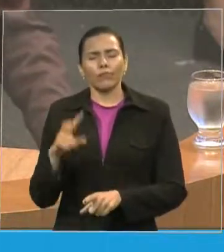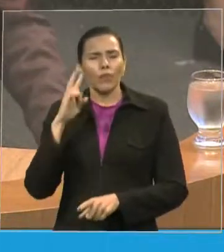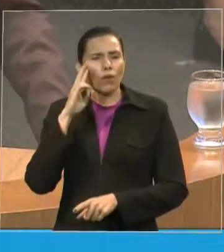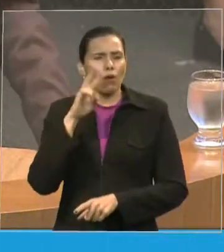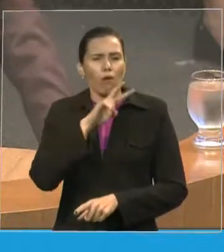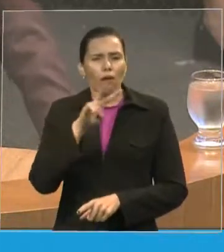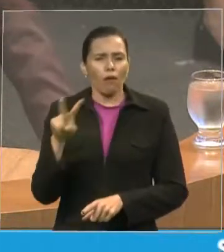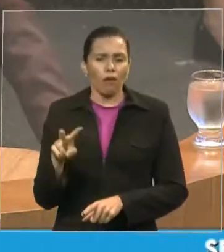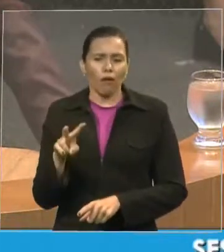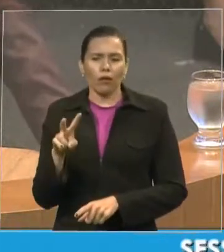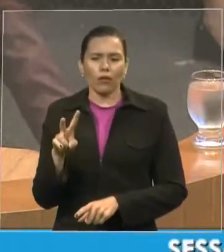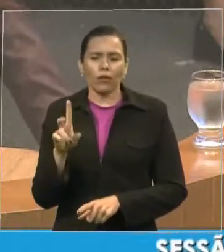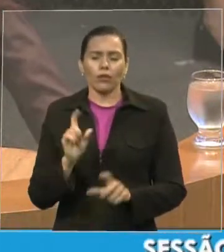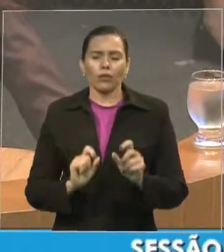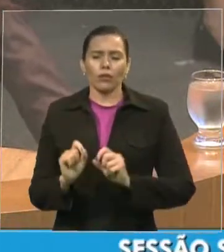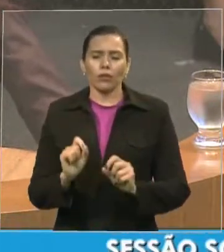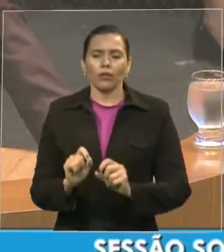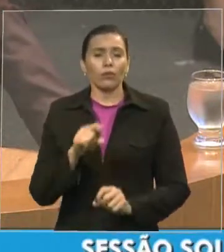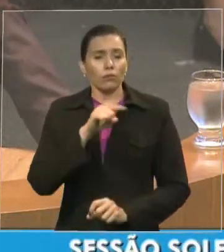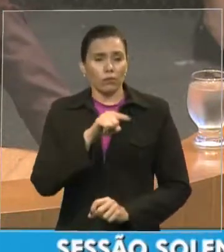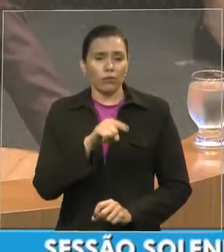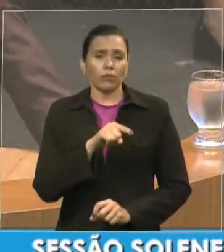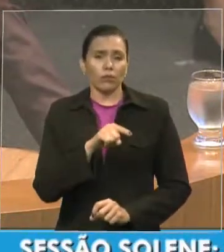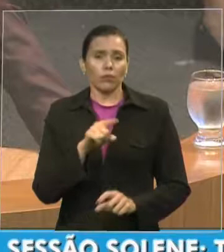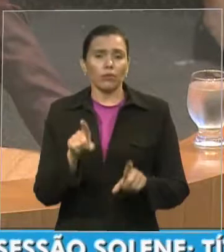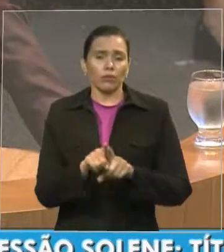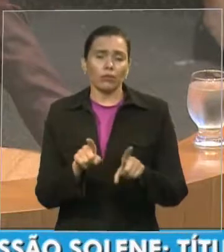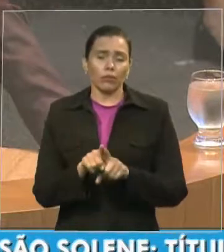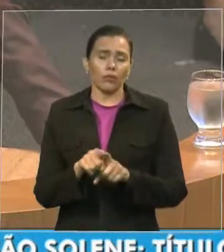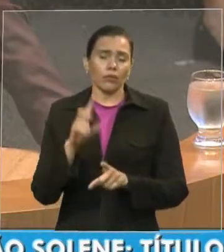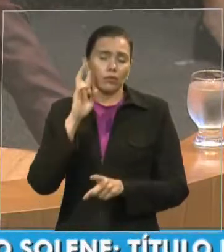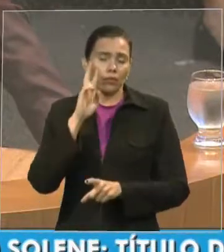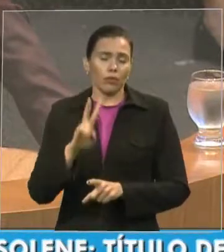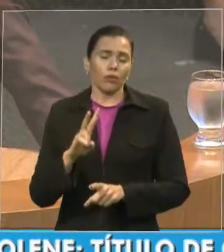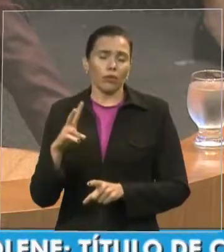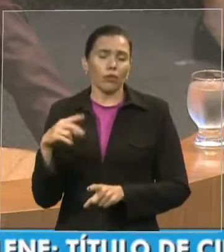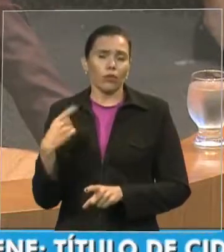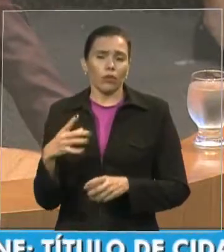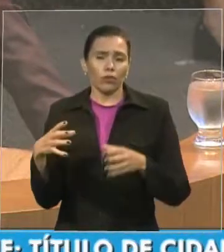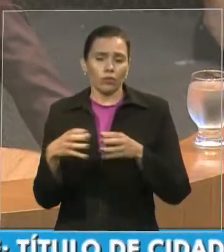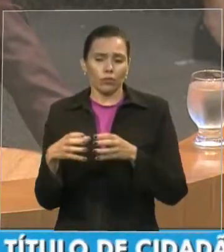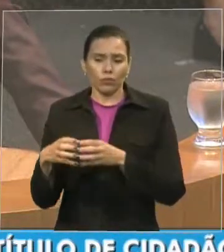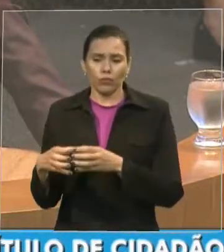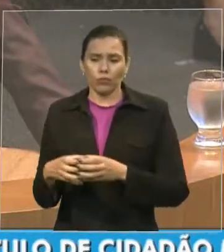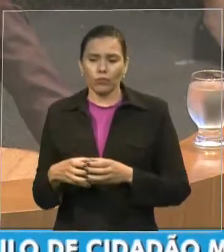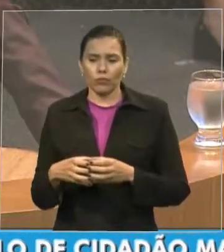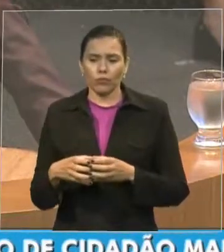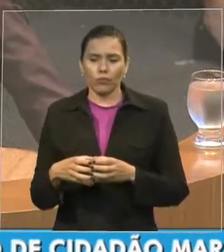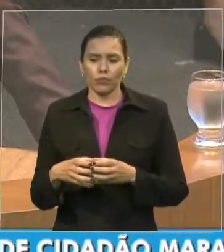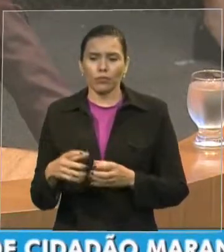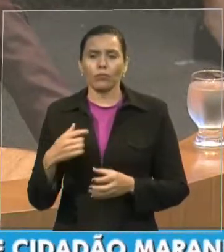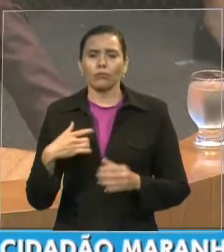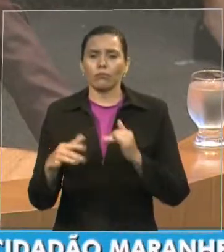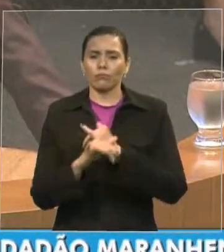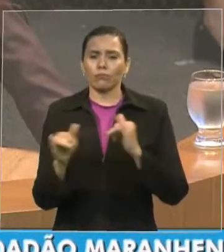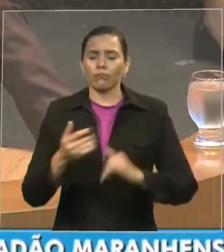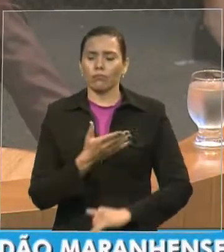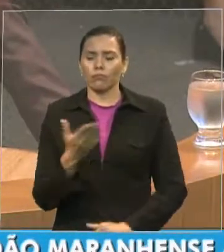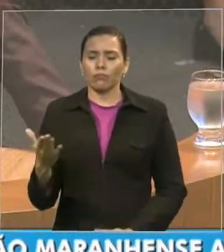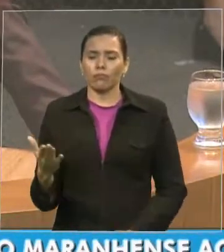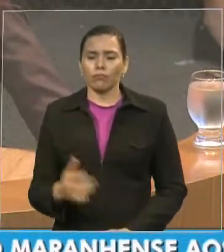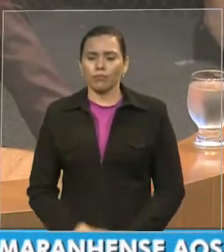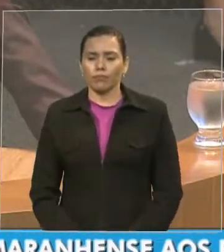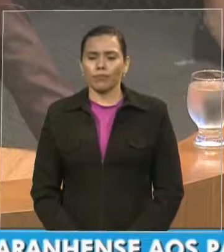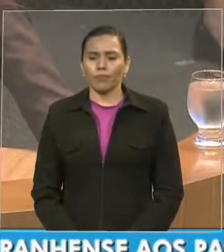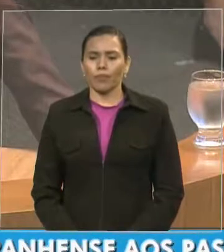nosso segmento com olhar especial só para aqui deixar registrado além das ações